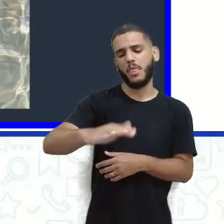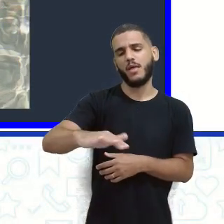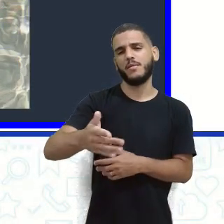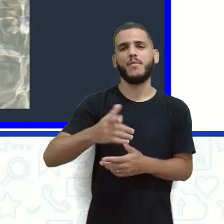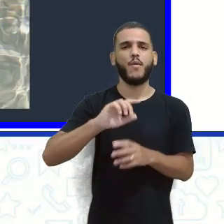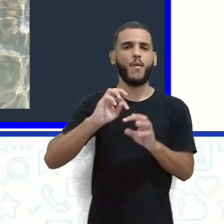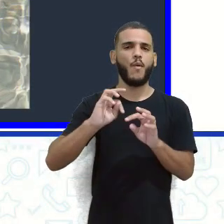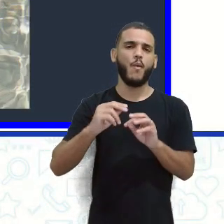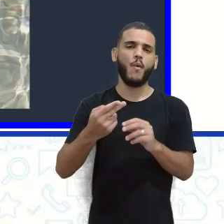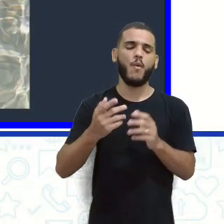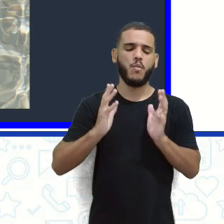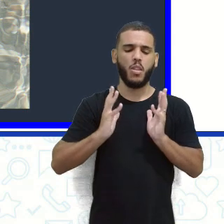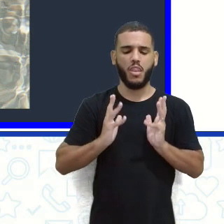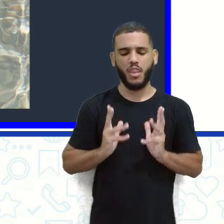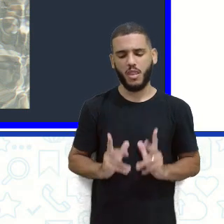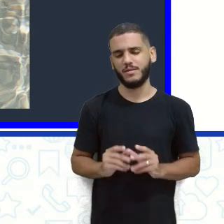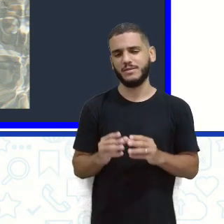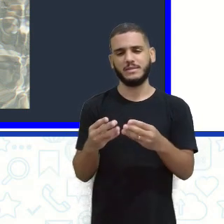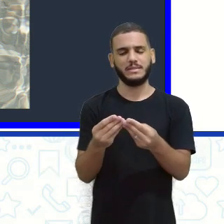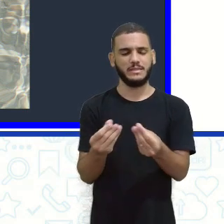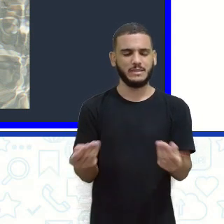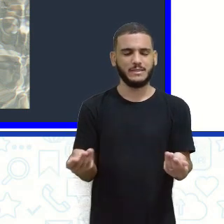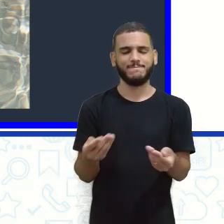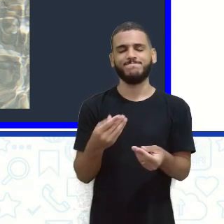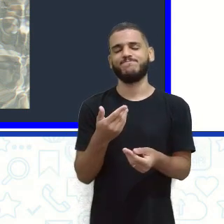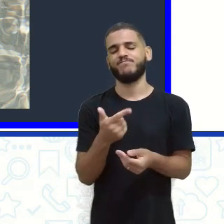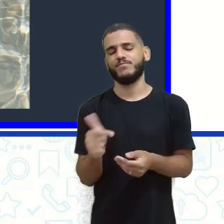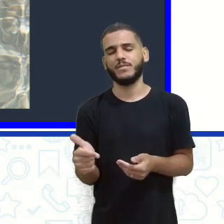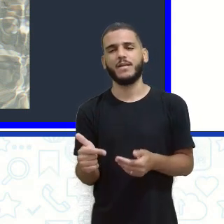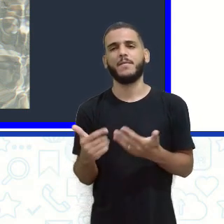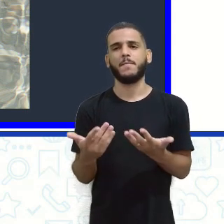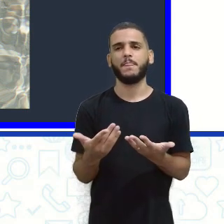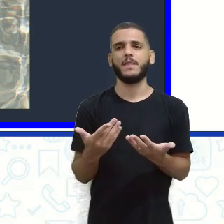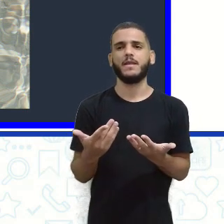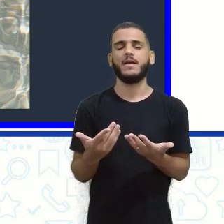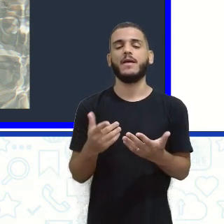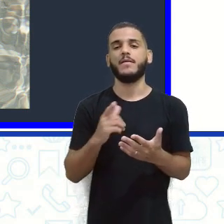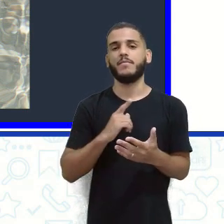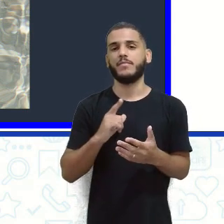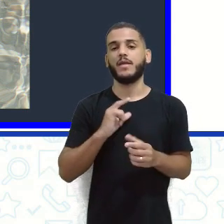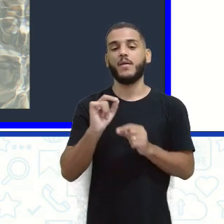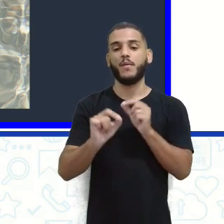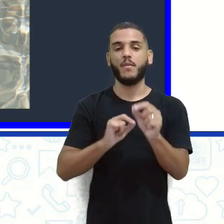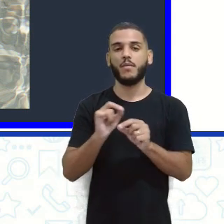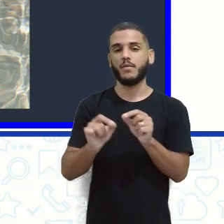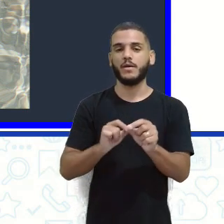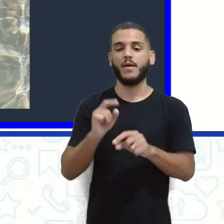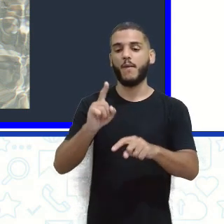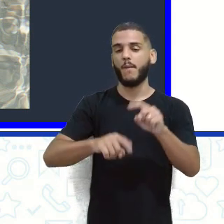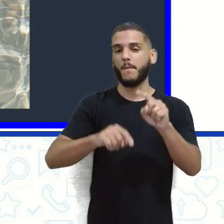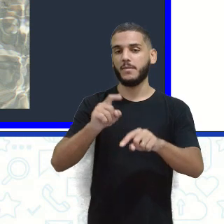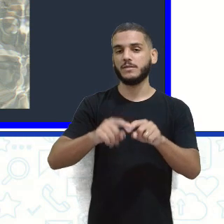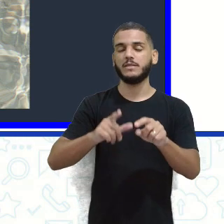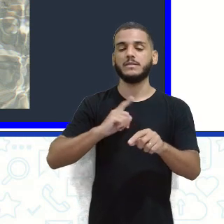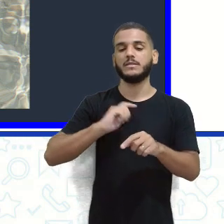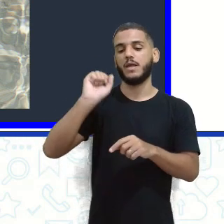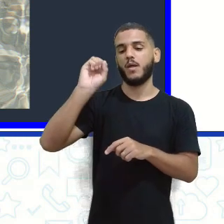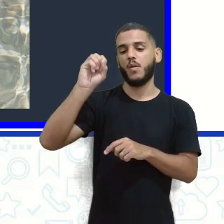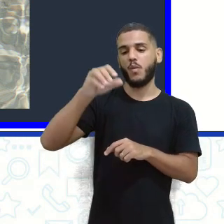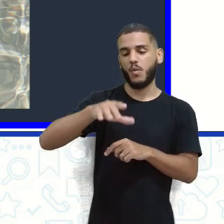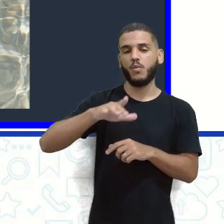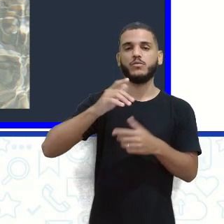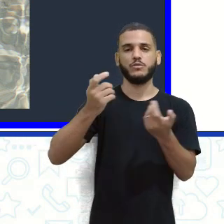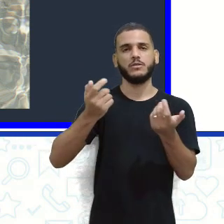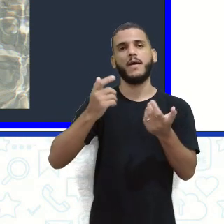lisa, não é, tá certo? Então, dependendo de qual é o corpo que está sendo iluminado, aquela